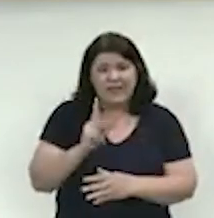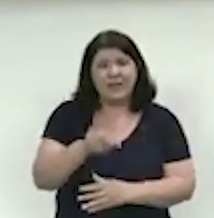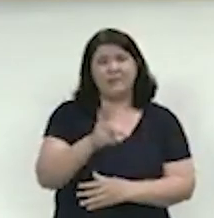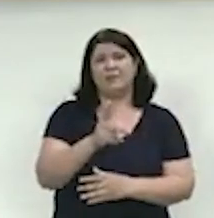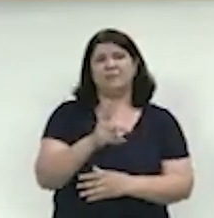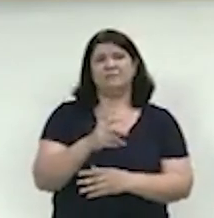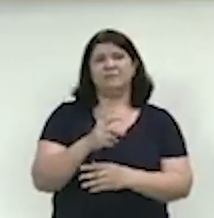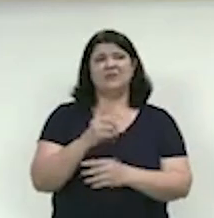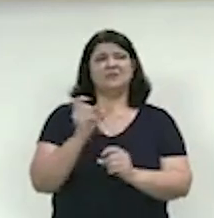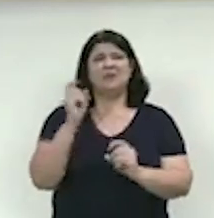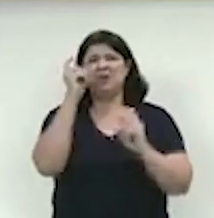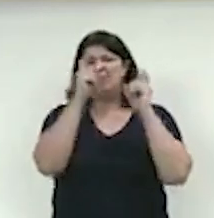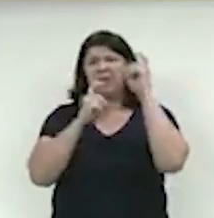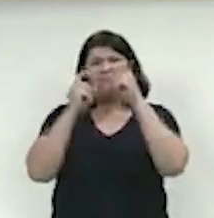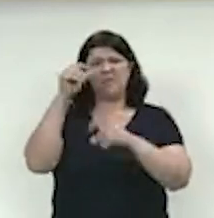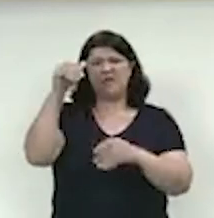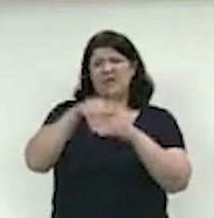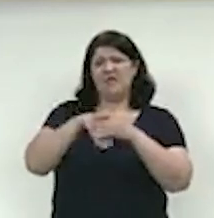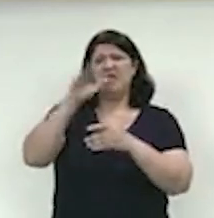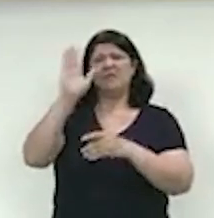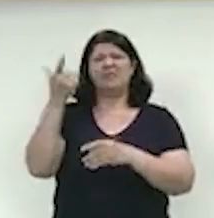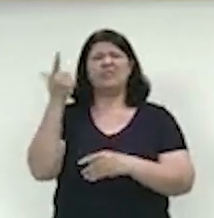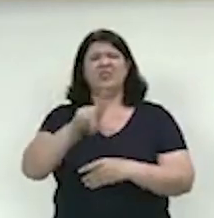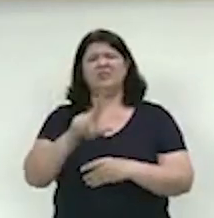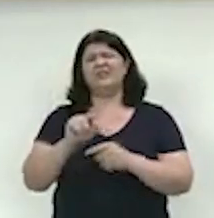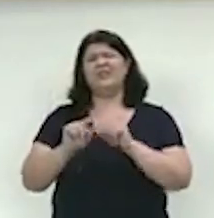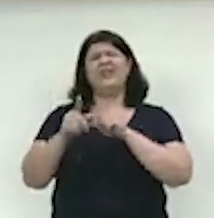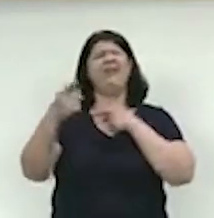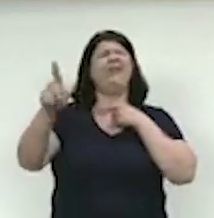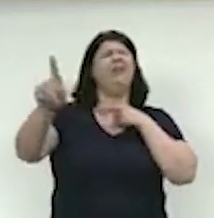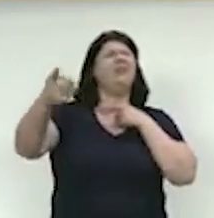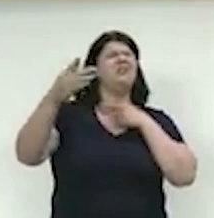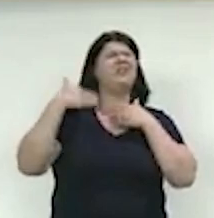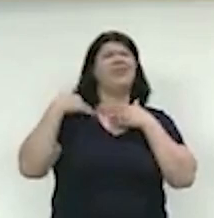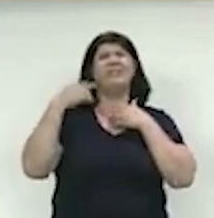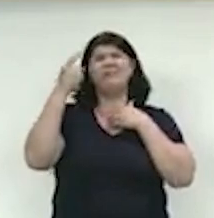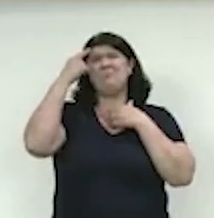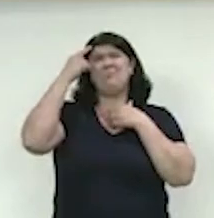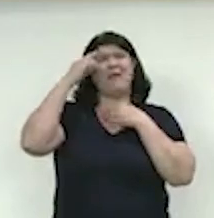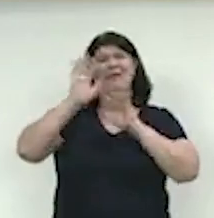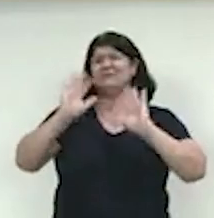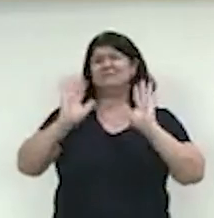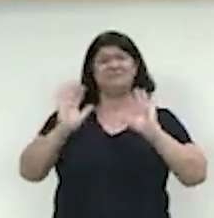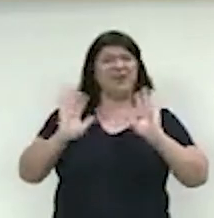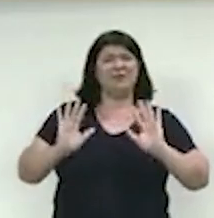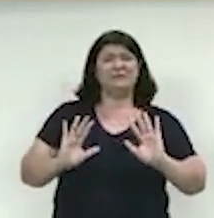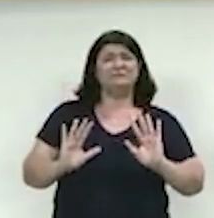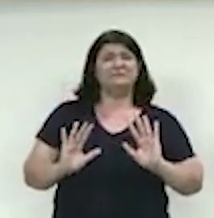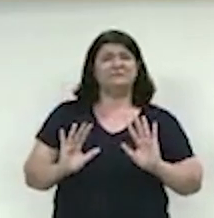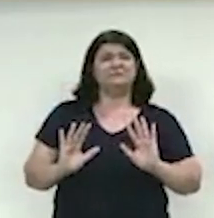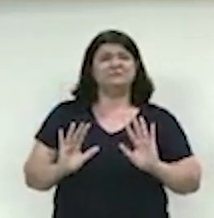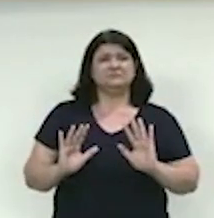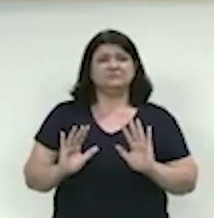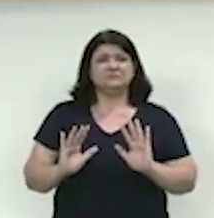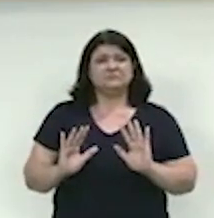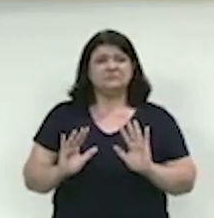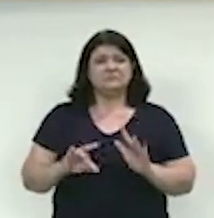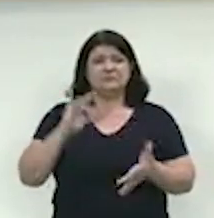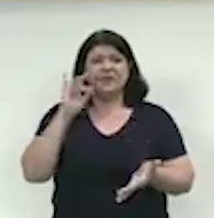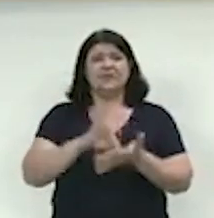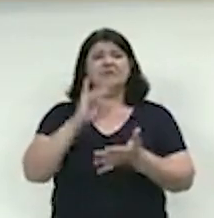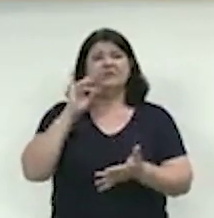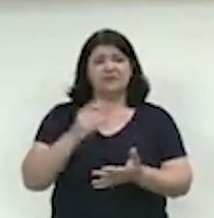com reeleição. Está tão longe isso que nem passa pela minha cabeça. E o fato